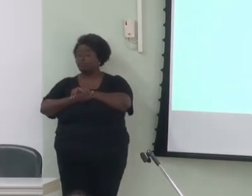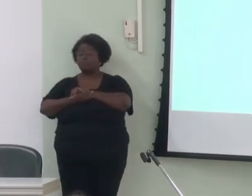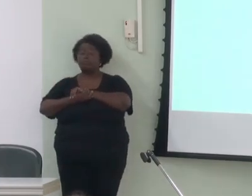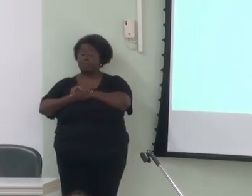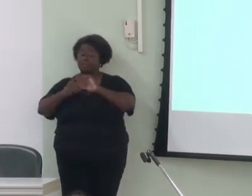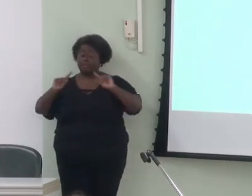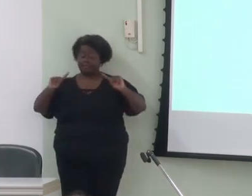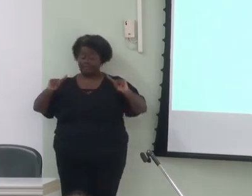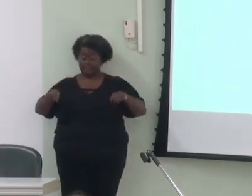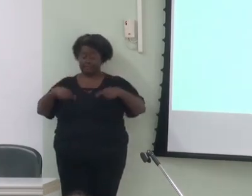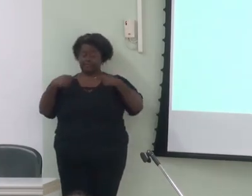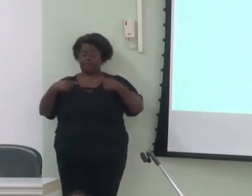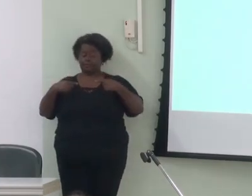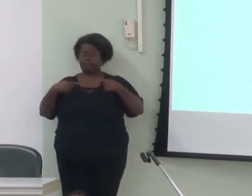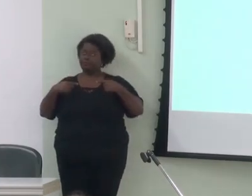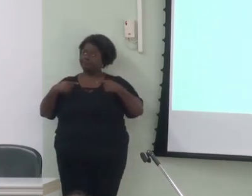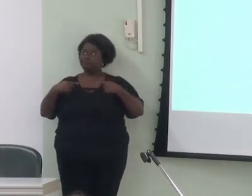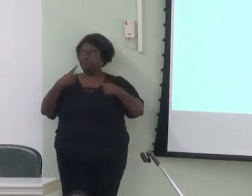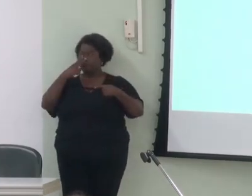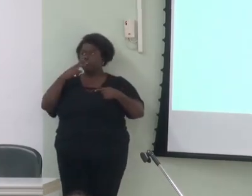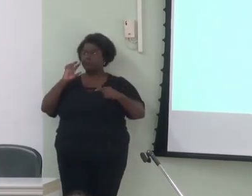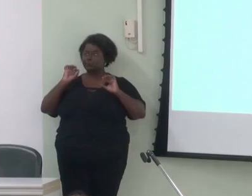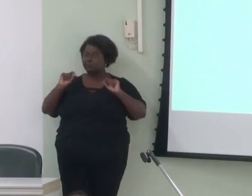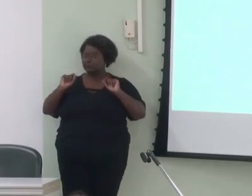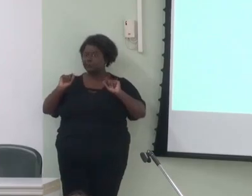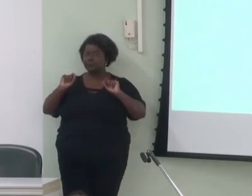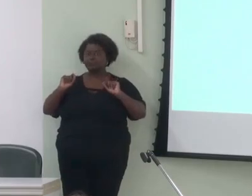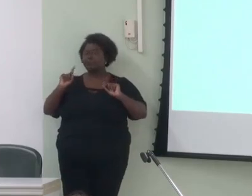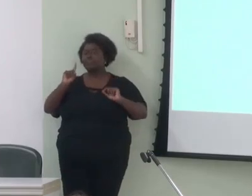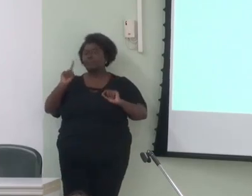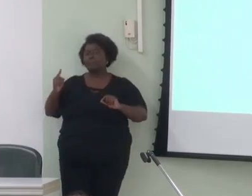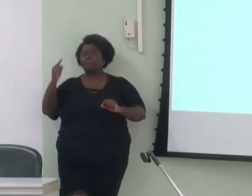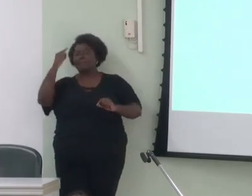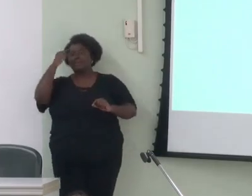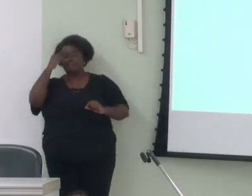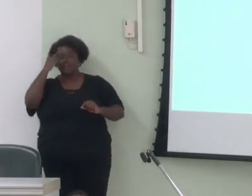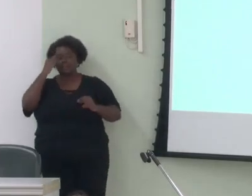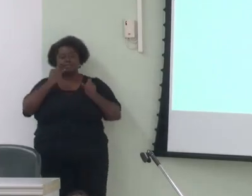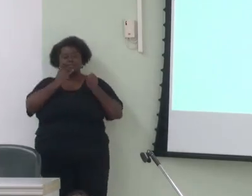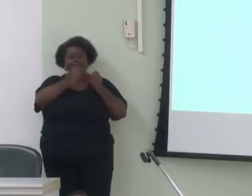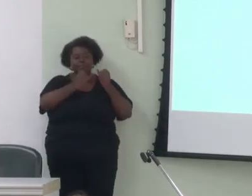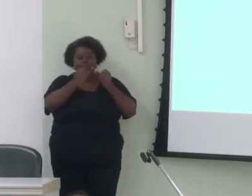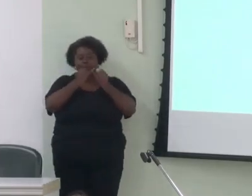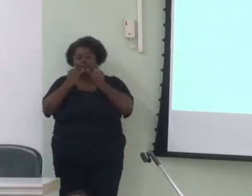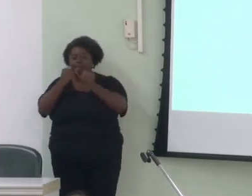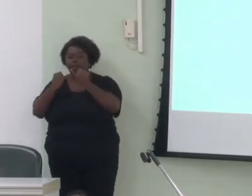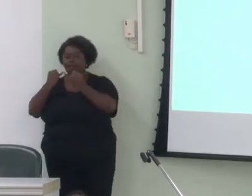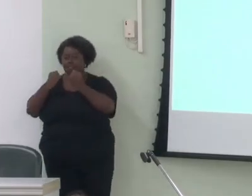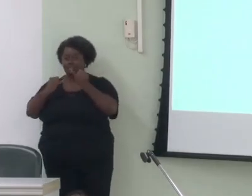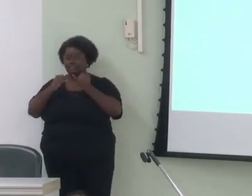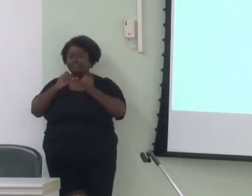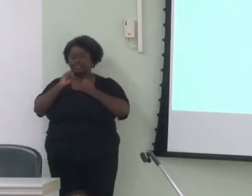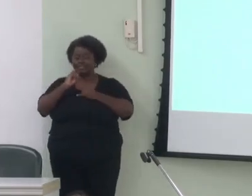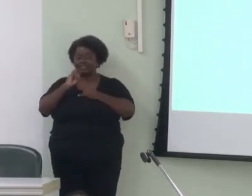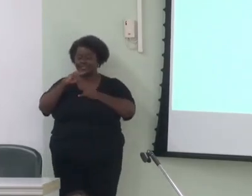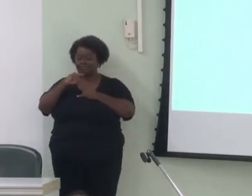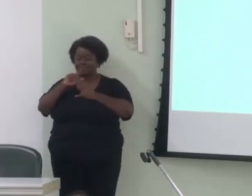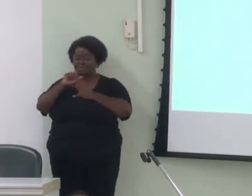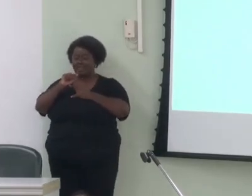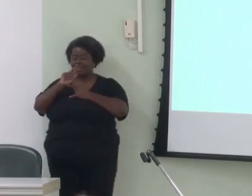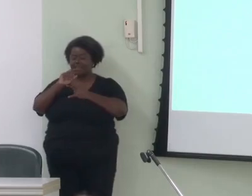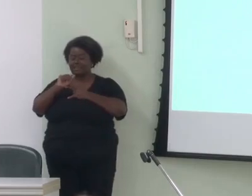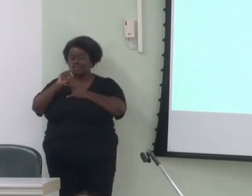Desafiador. Eu acho que é exatamente não pensar a similaridade constitucional, que, em alguma medida, precisa ser reconhecida.